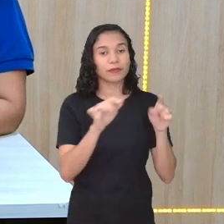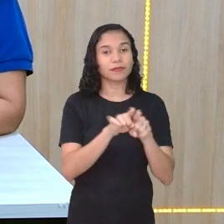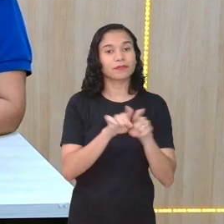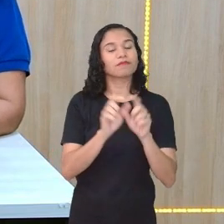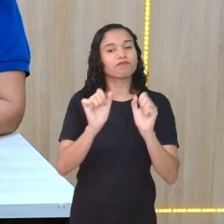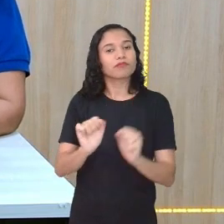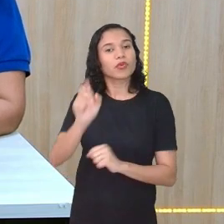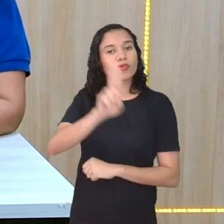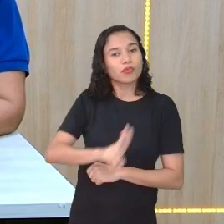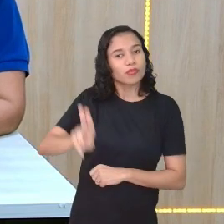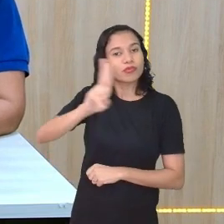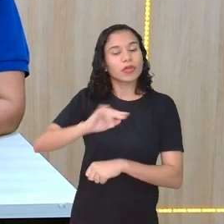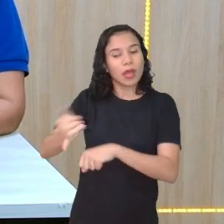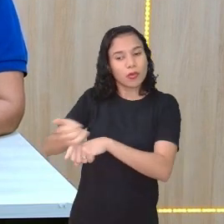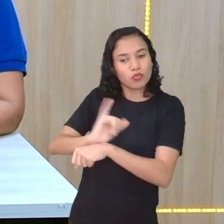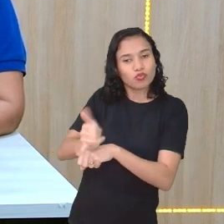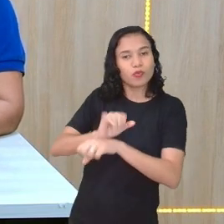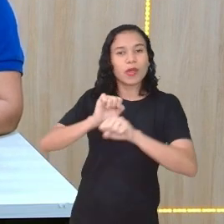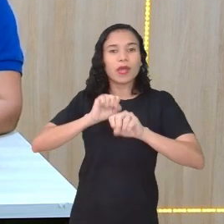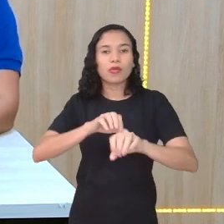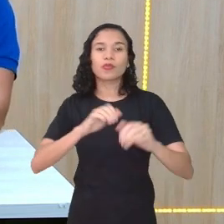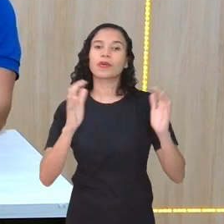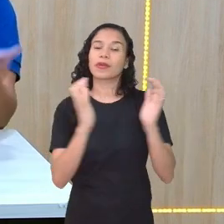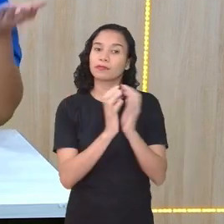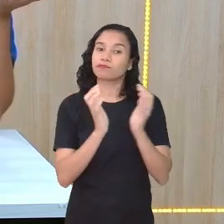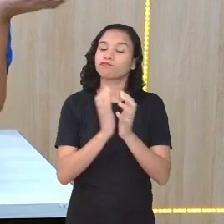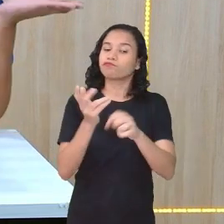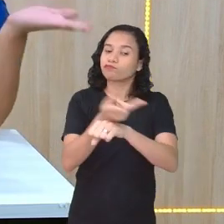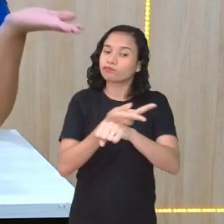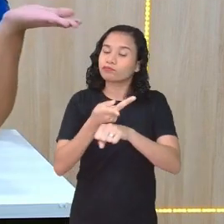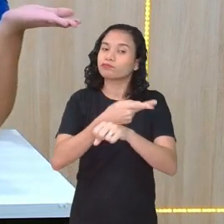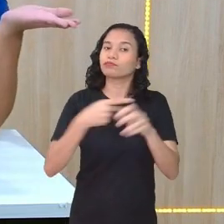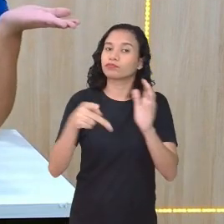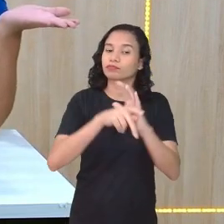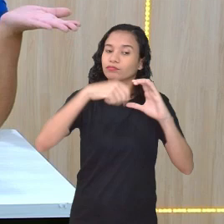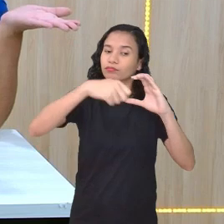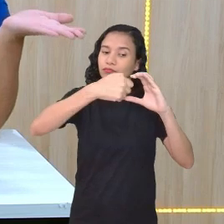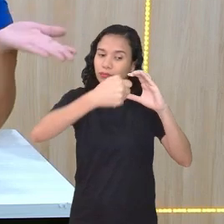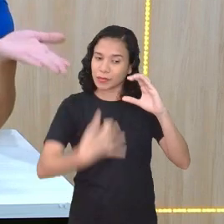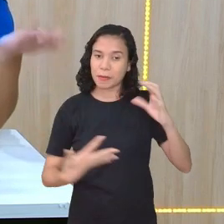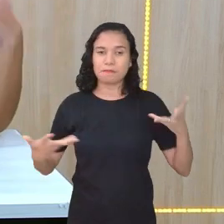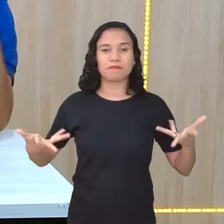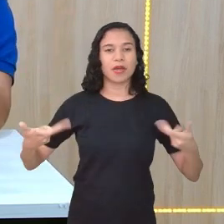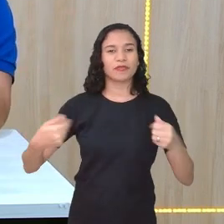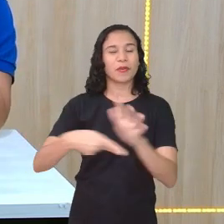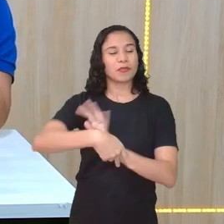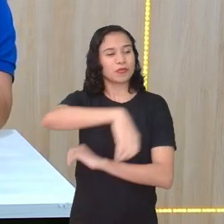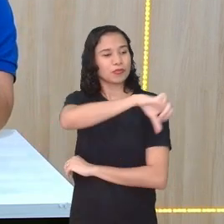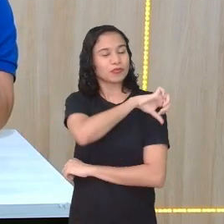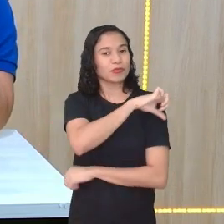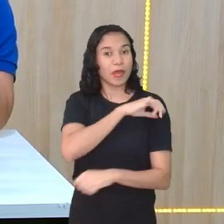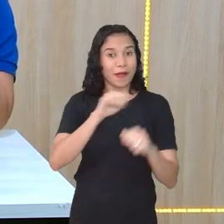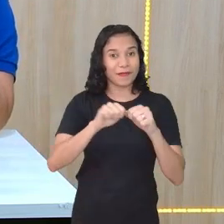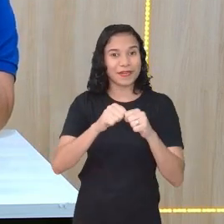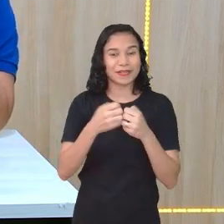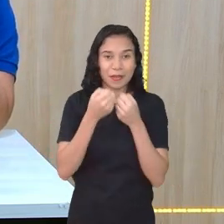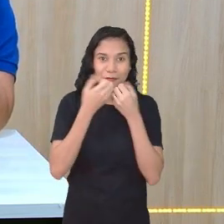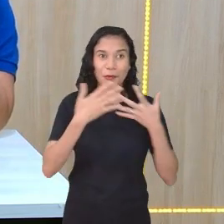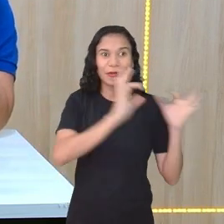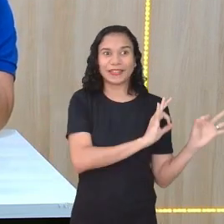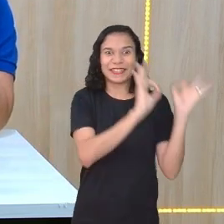então basta vocês entrarem lá em YouTube Educa Recife, procurarem a playlist maravilhosa do nono ano e fazerem o quê? Uma belíssima